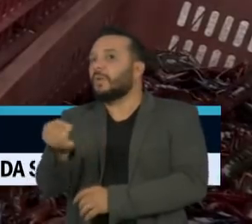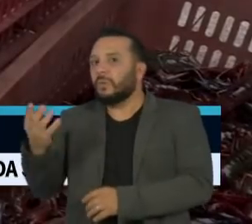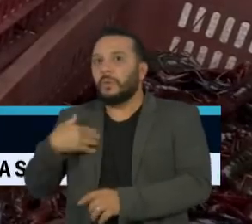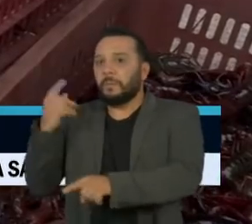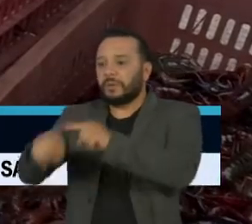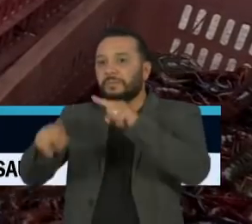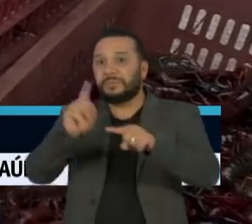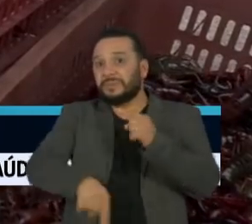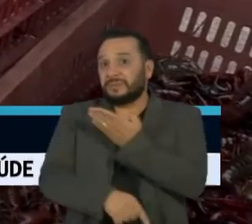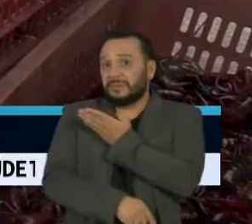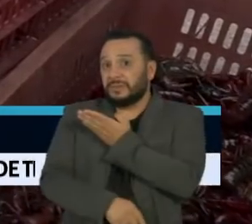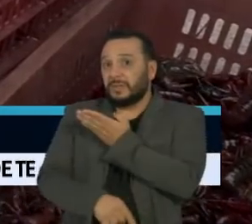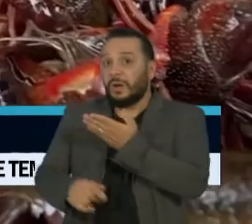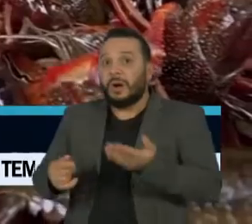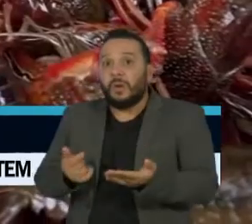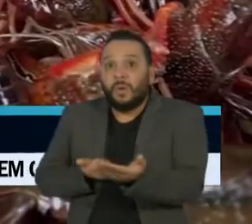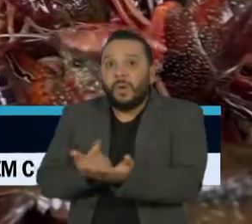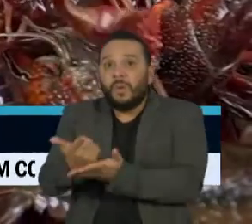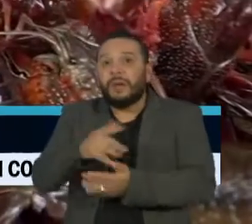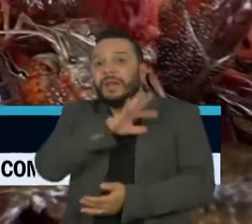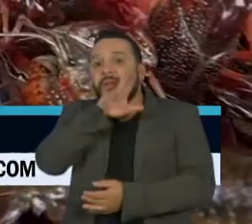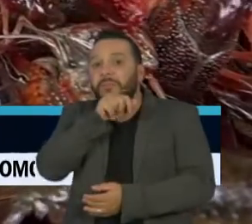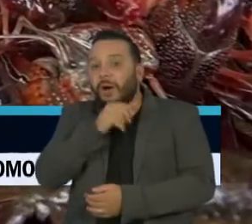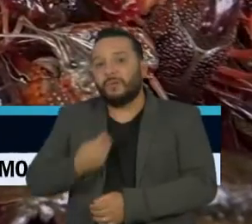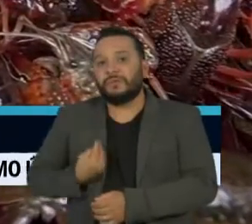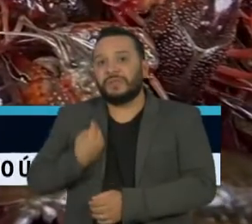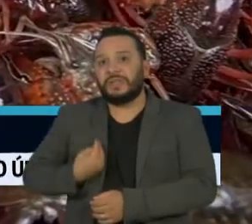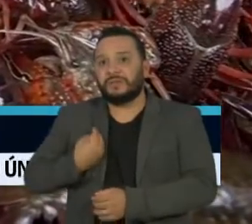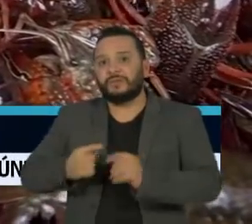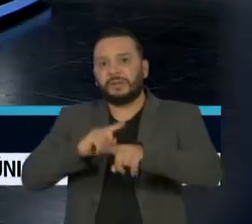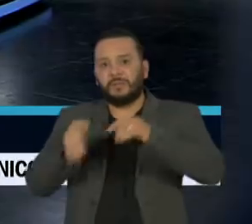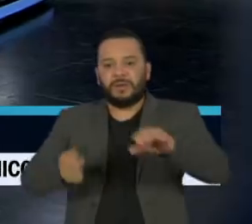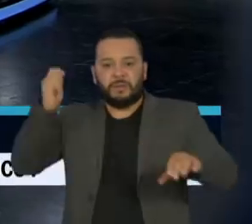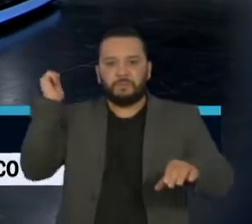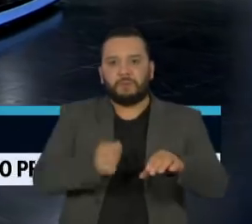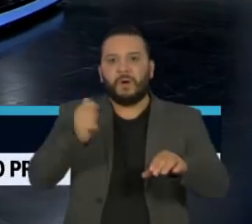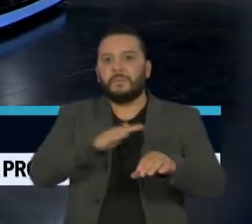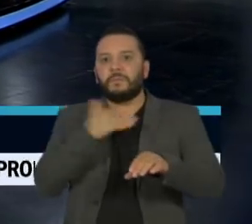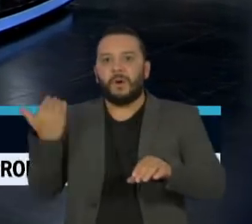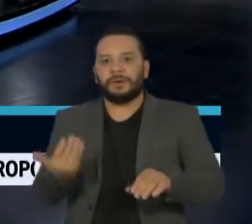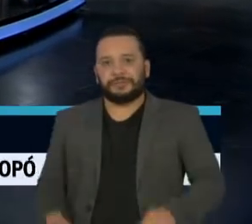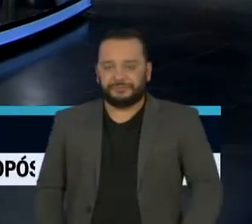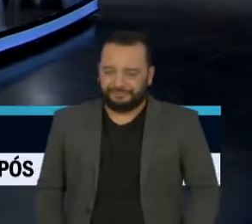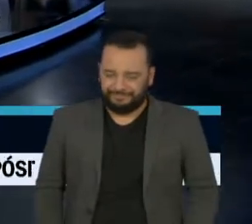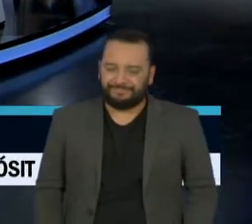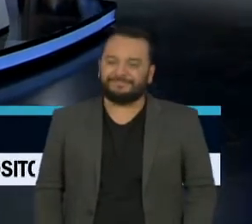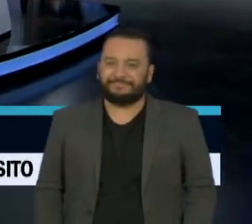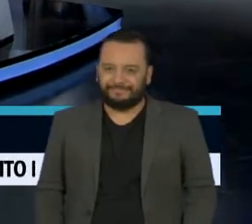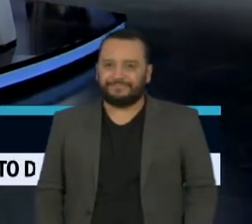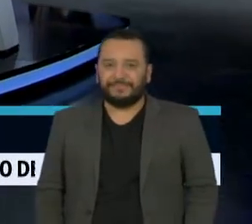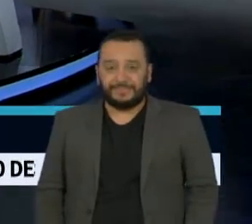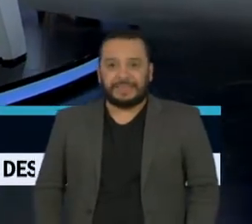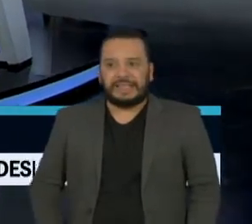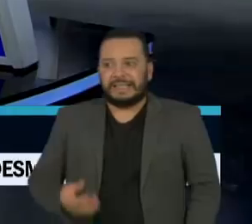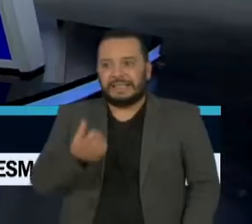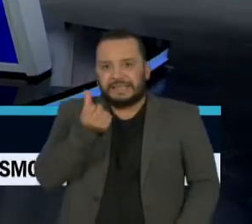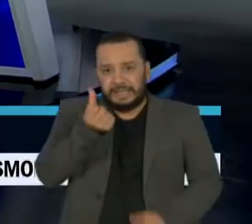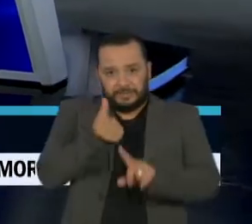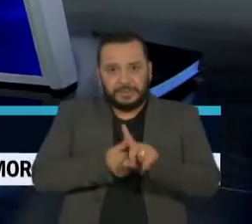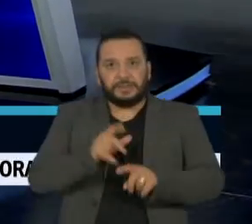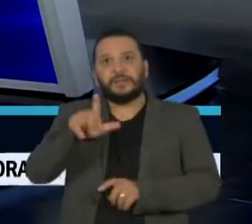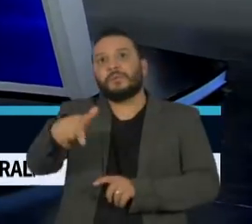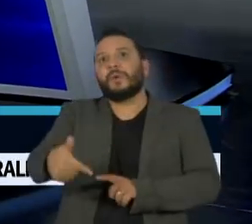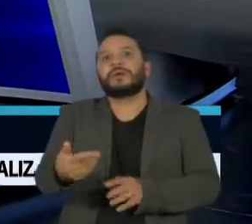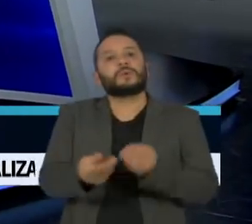onde os animais eram comprados vivos e, em seguida, abatidos. Seis meses depois, o que se sabe sobre a origem do